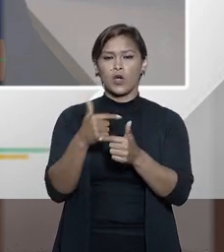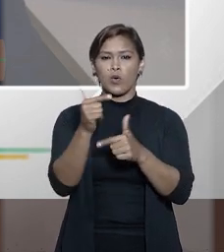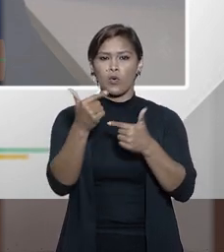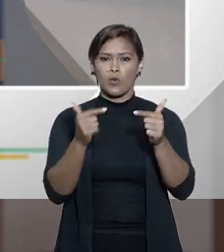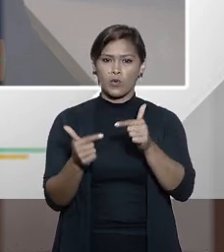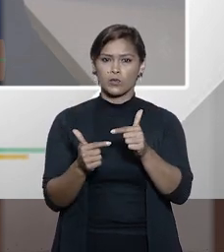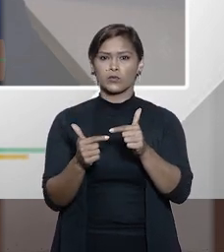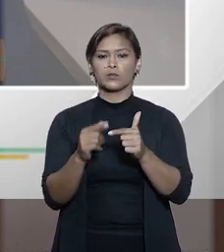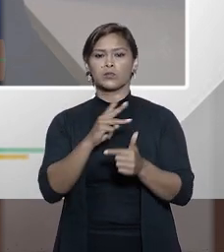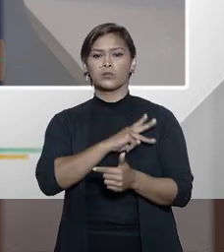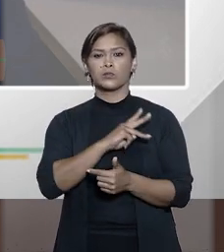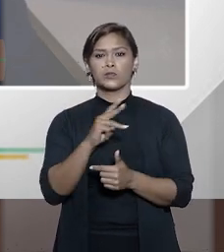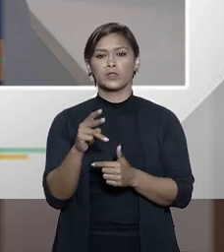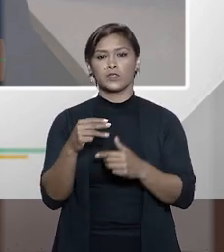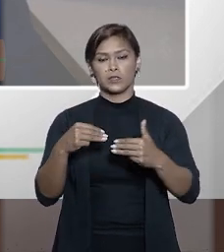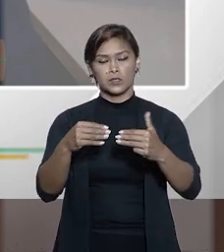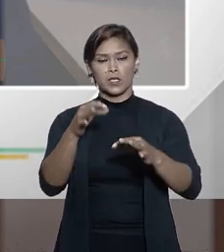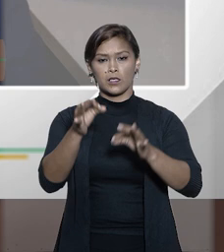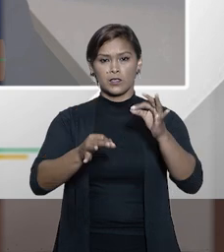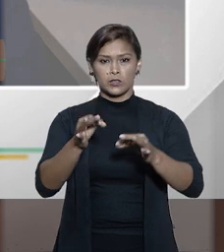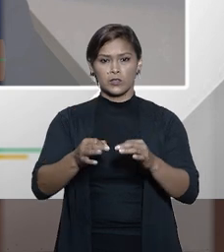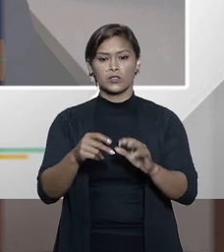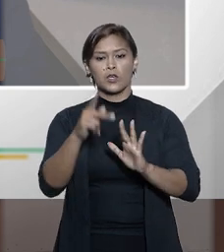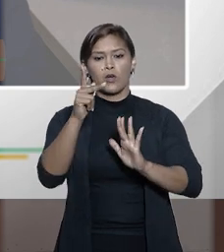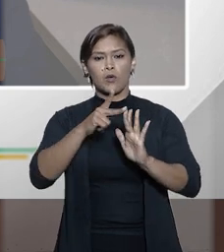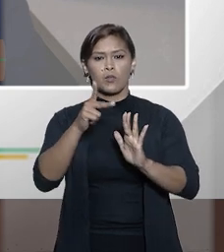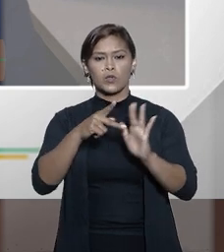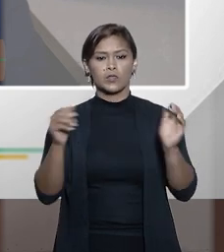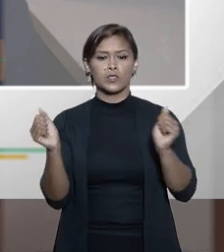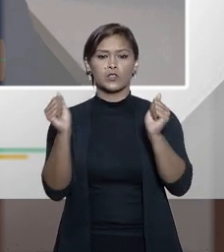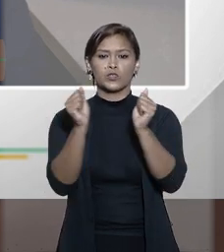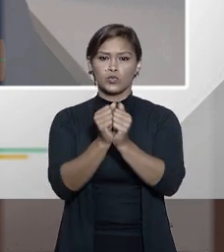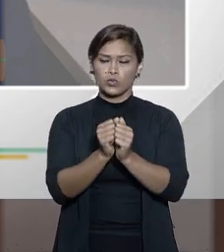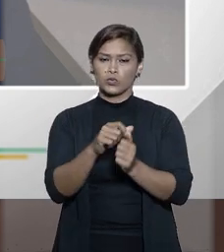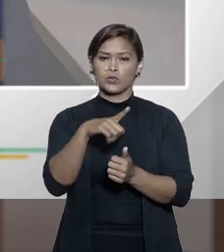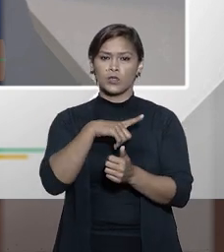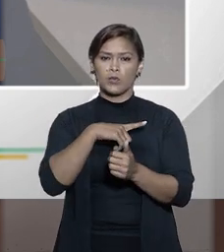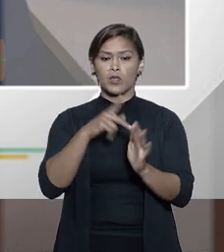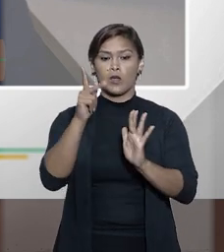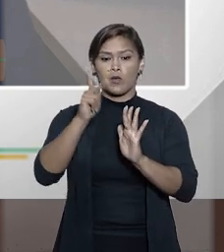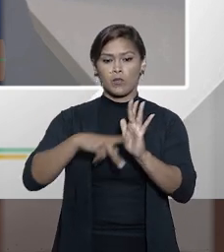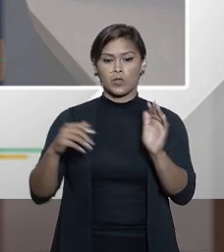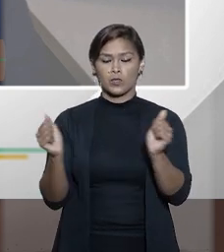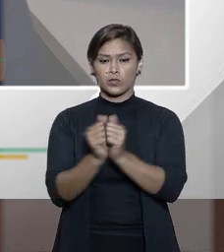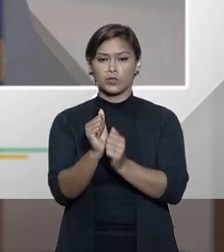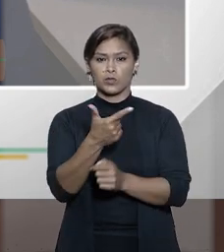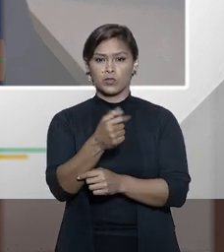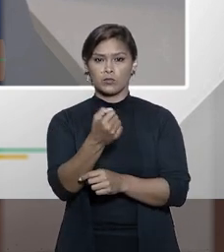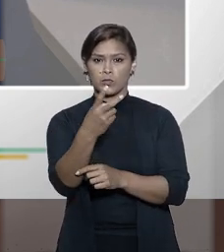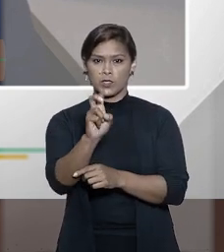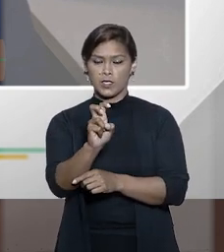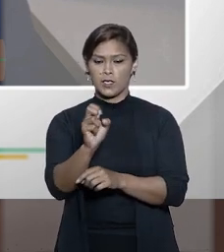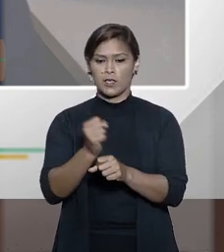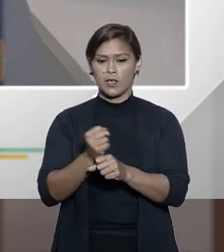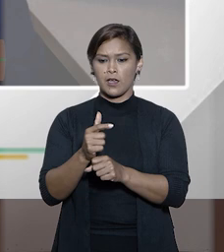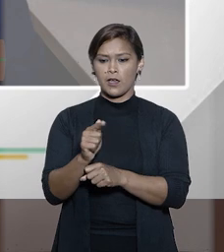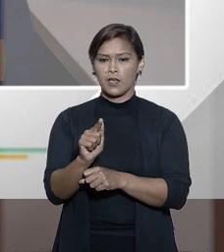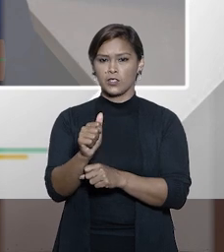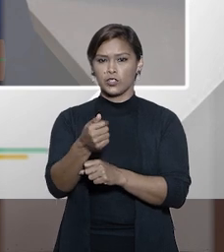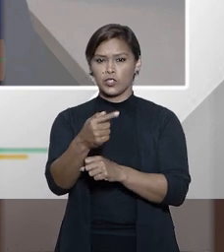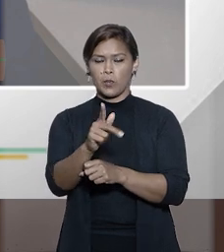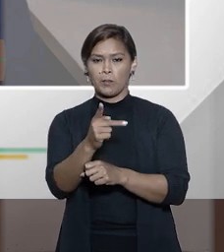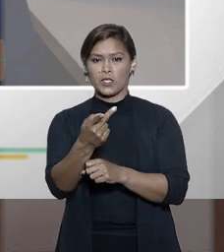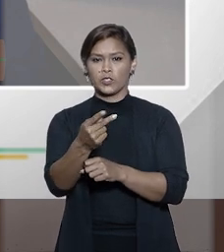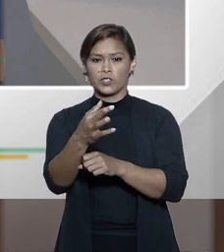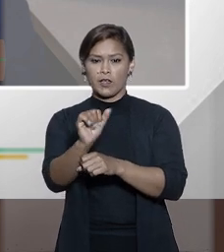pelo Ministério da Justiça ou portarias conjuntas, como existe ainda, uma portaria conjunta de 2005, entre a AGU, a